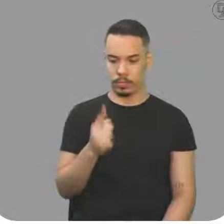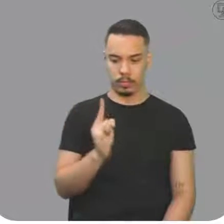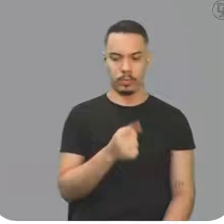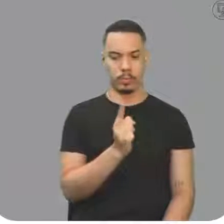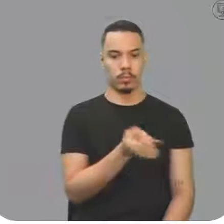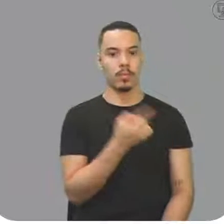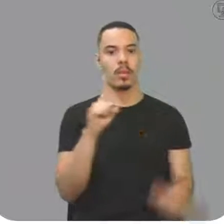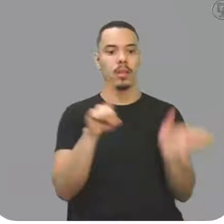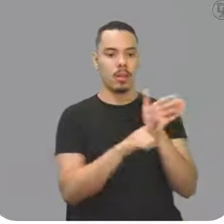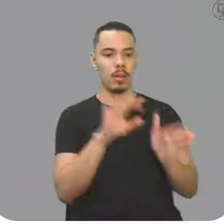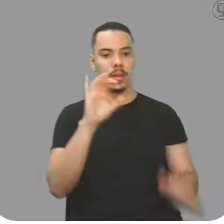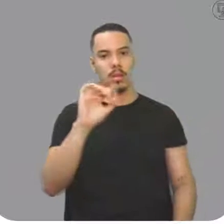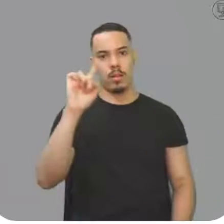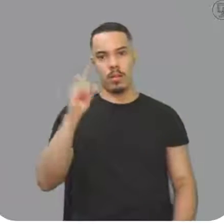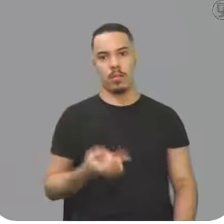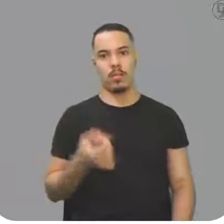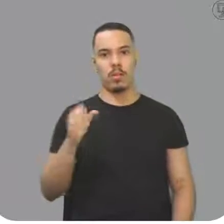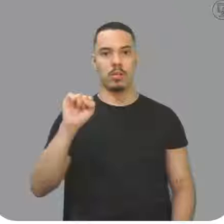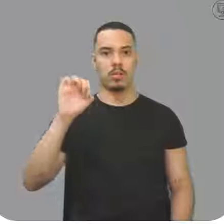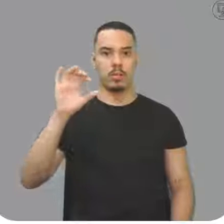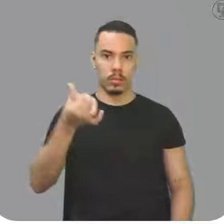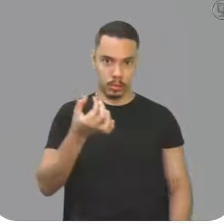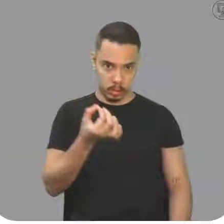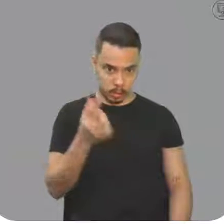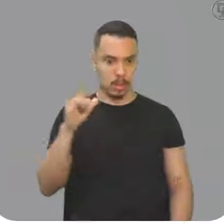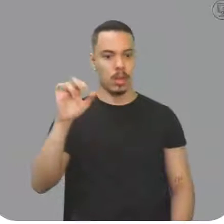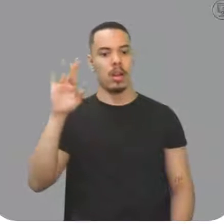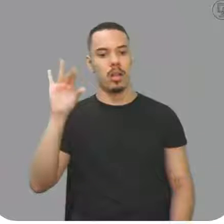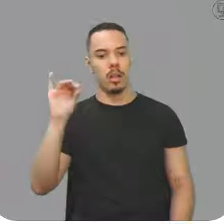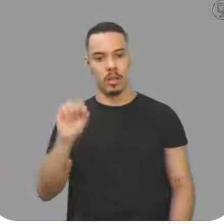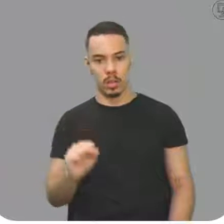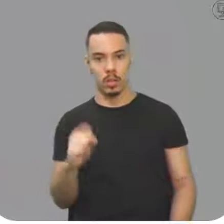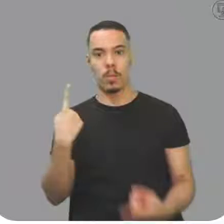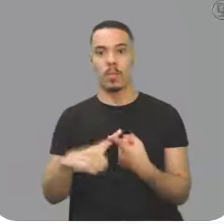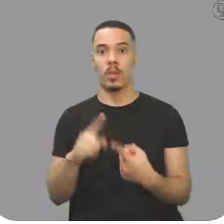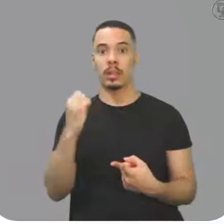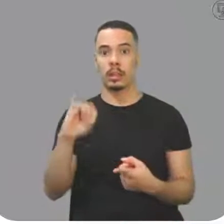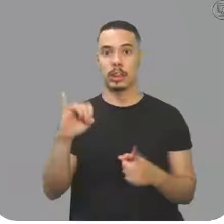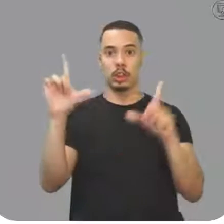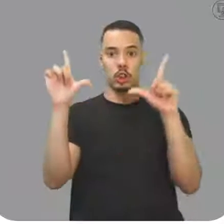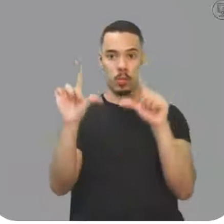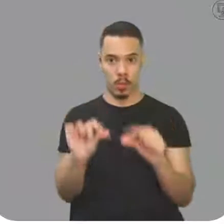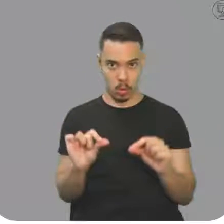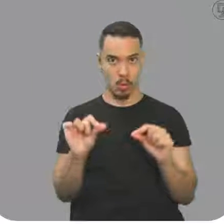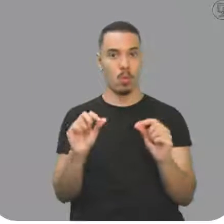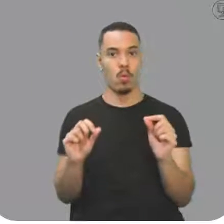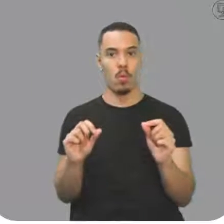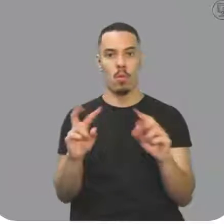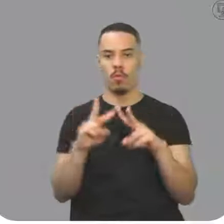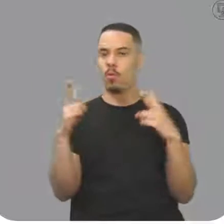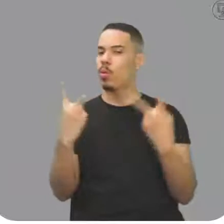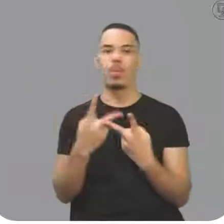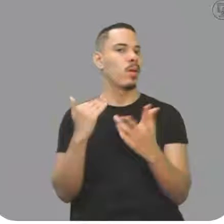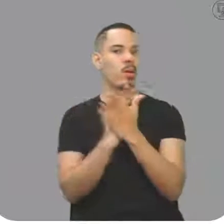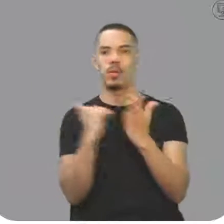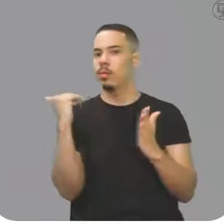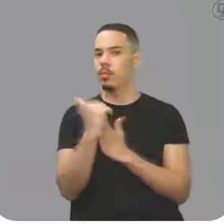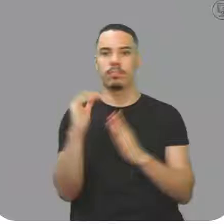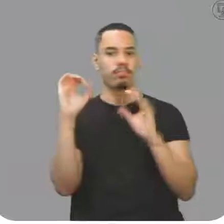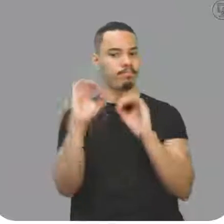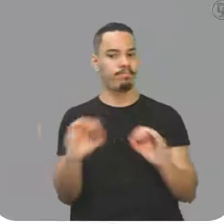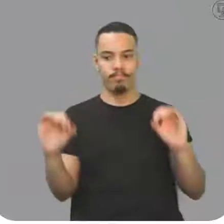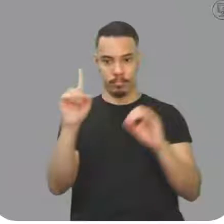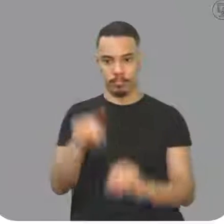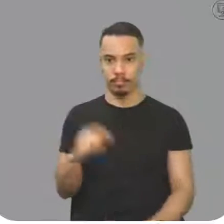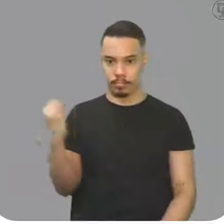Menos 0,864 litro. Por que menos? Porque diminuiu o volume, não aumentou. Olha bem, é